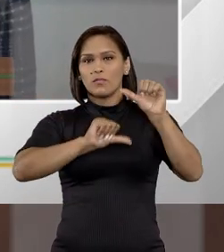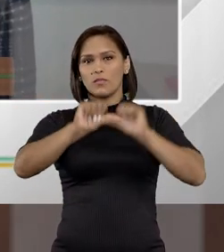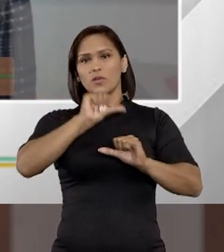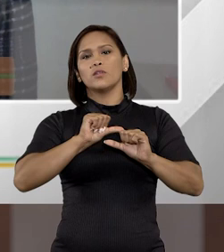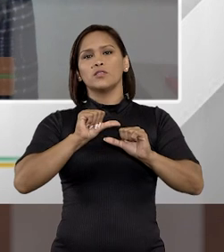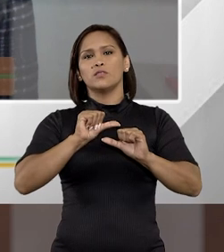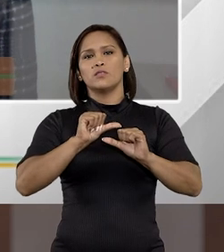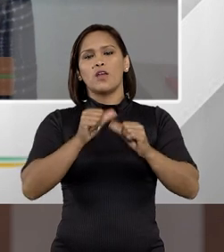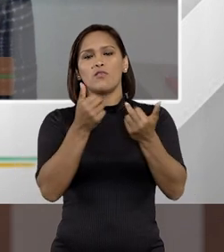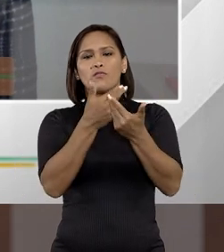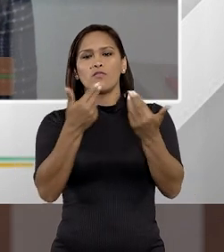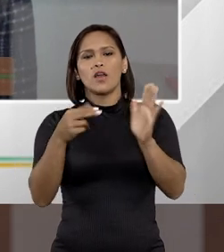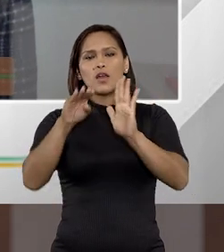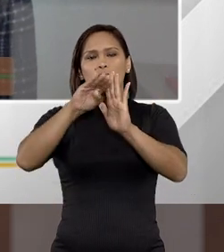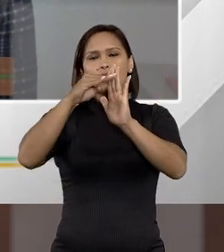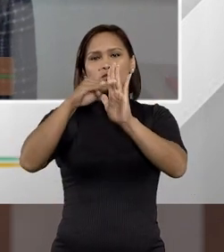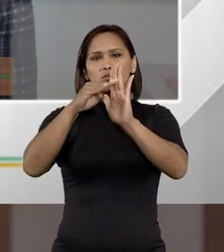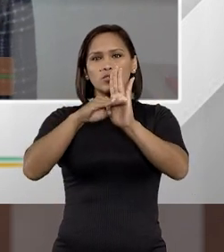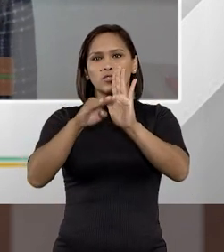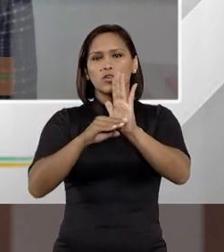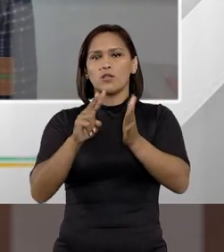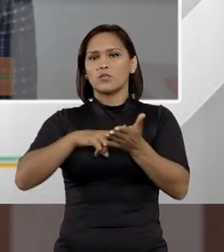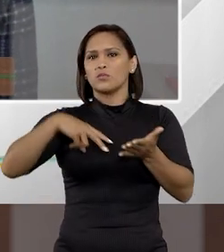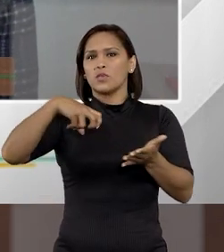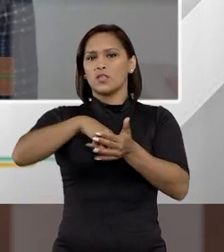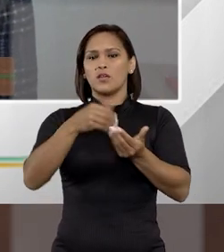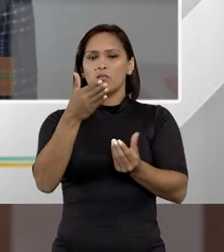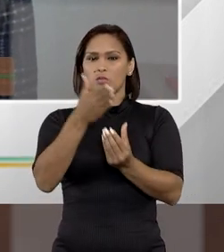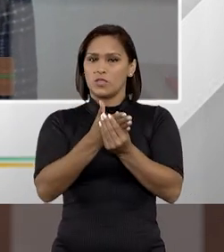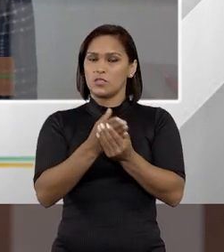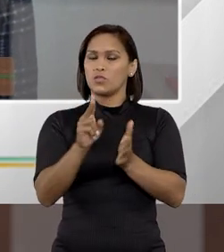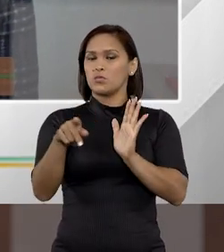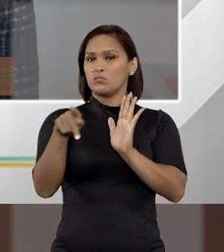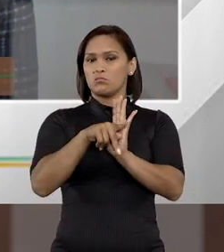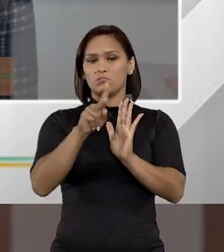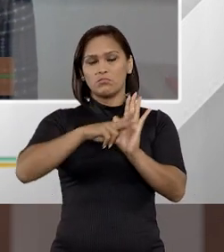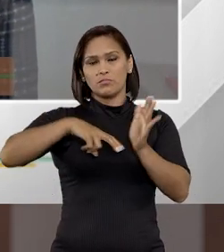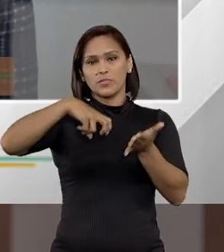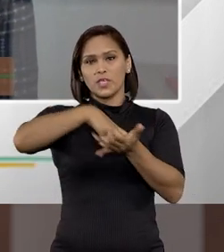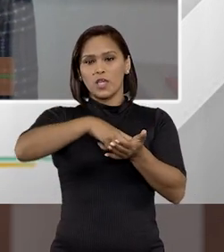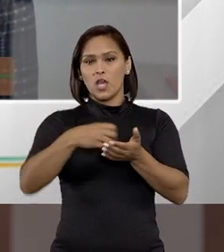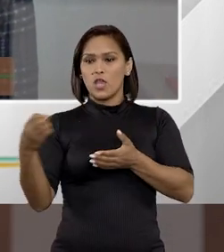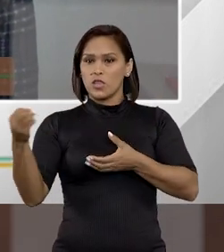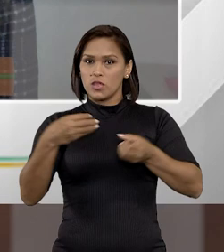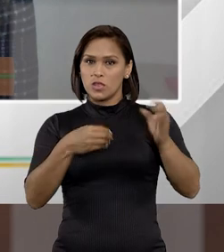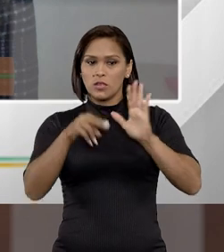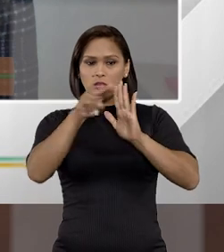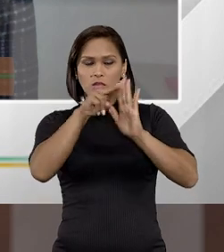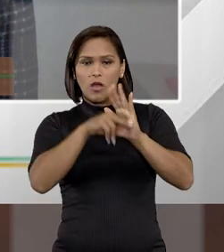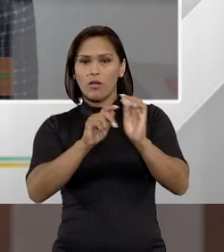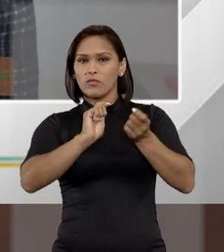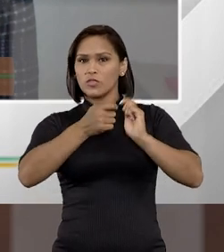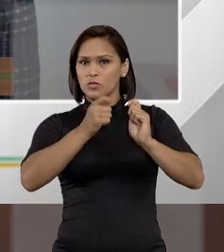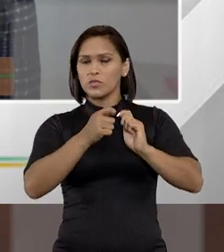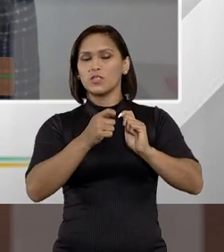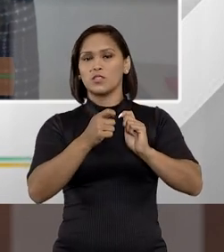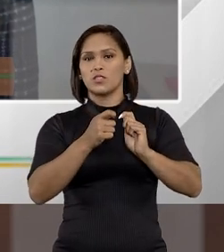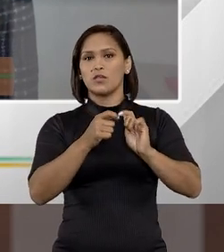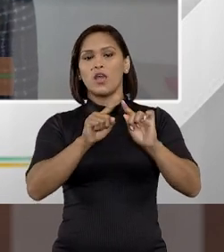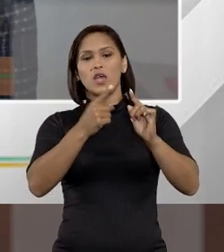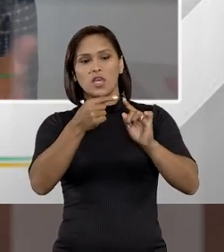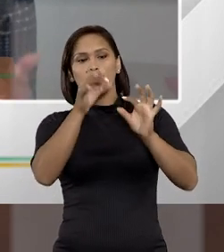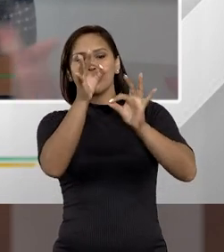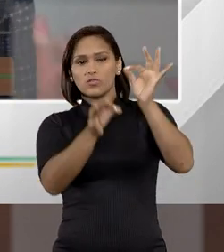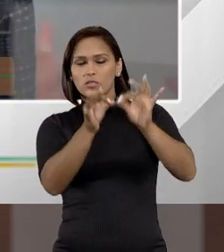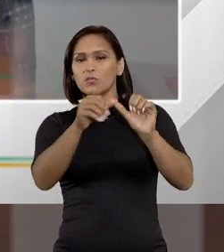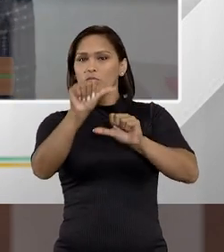modifica aí diversos dispositivos penais e processuais penais e traz, inclusive, normas administrativas. E por